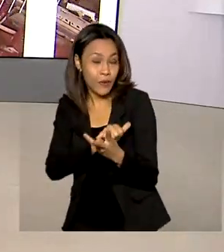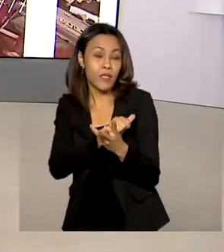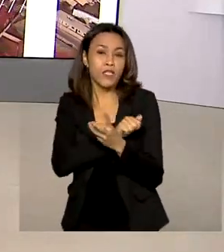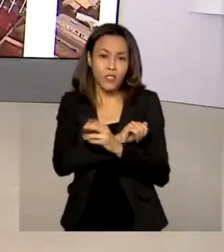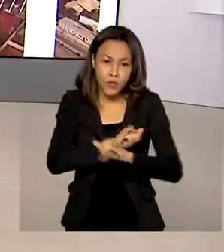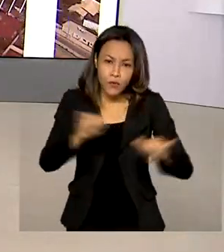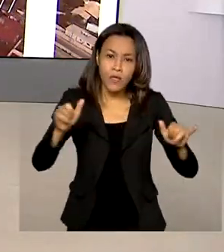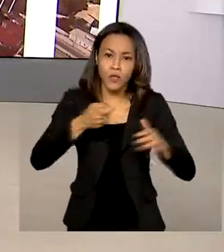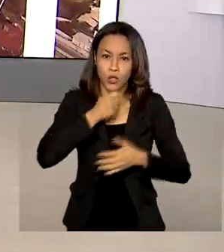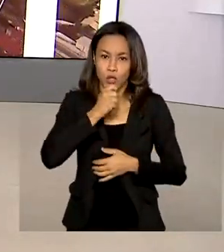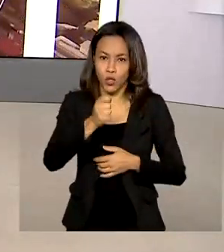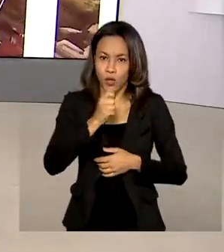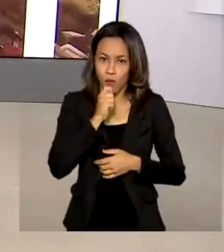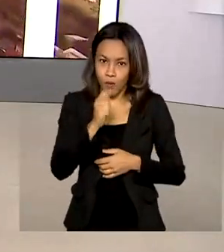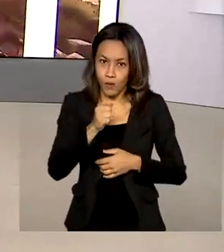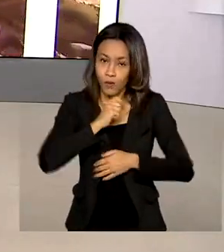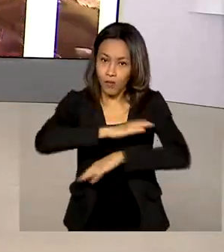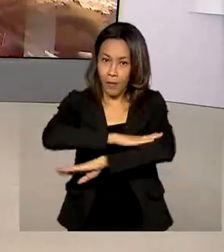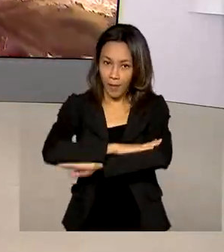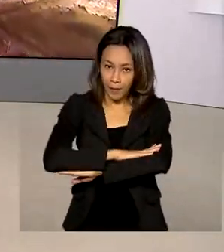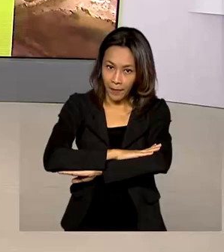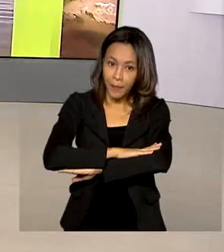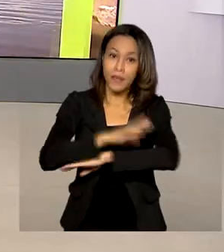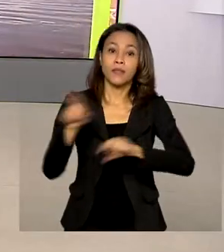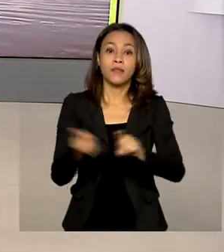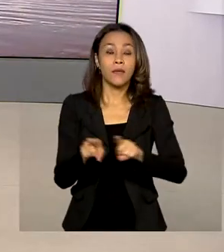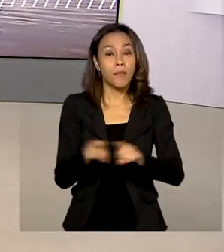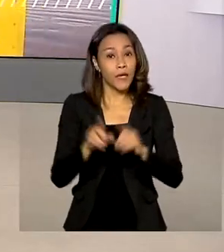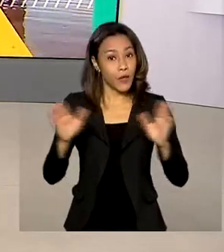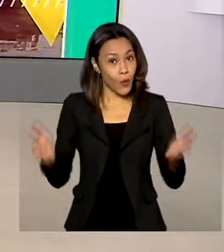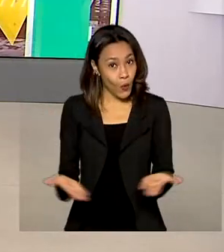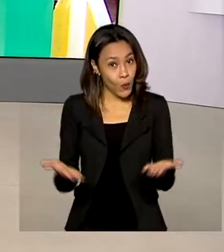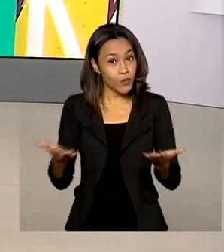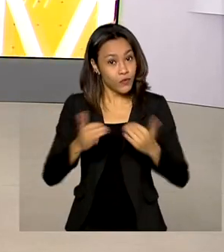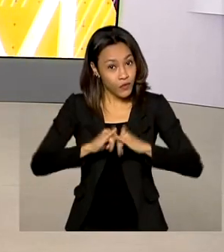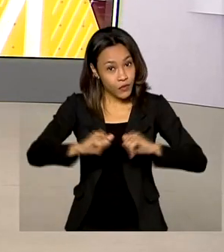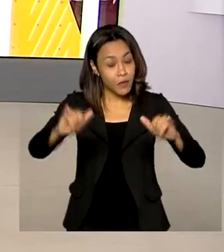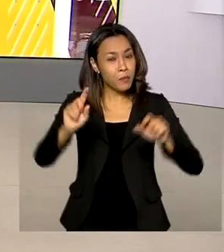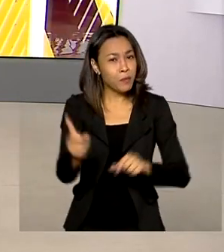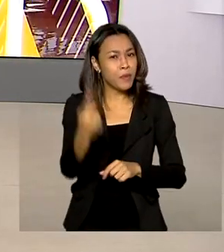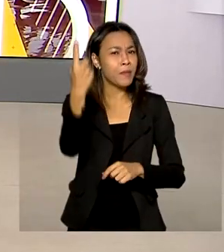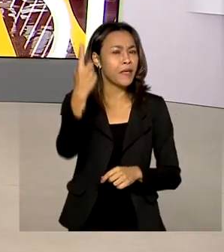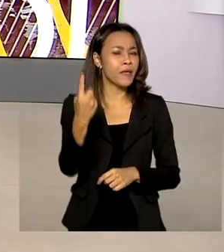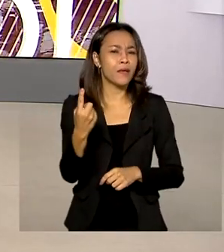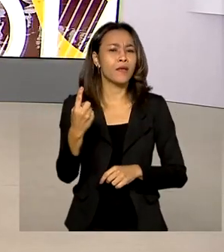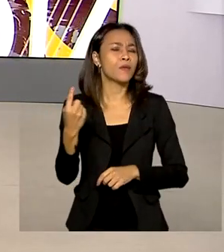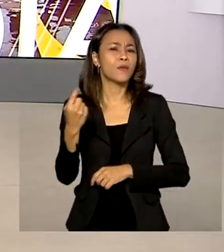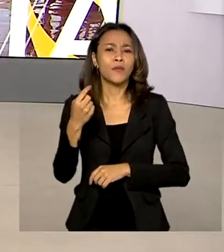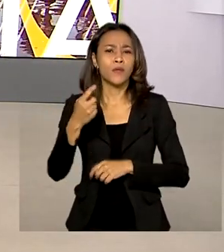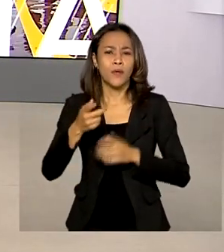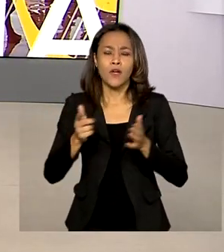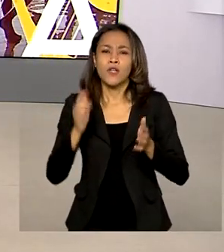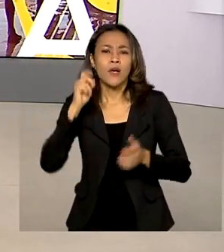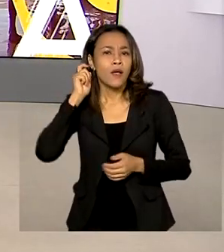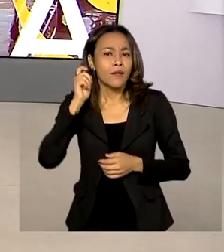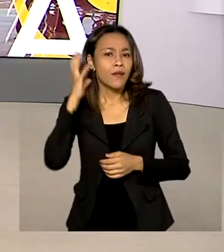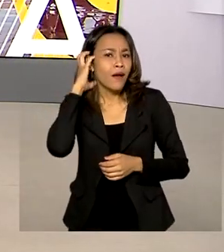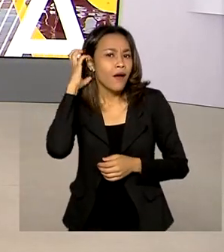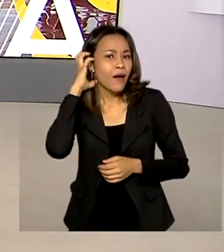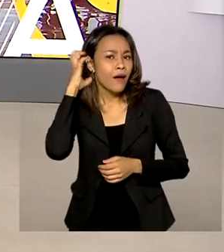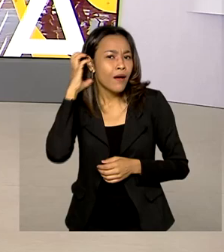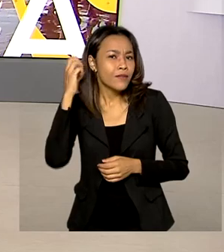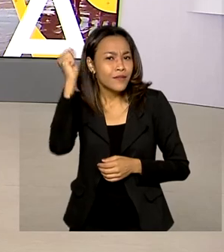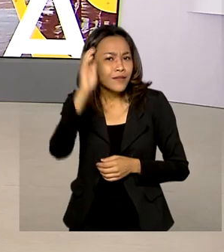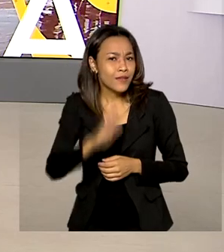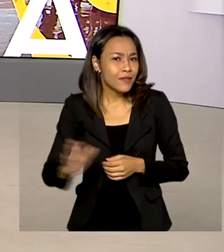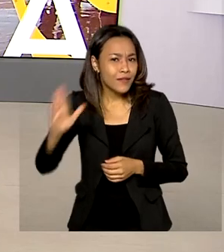telejornais locais. Foi ao ar hoje também o repórter nacional, o primeiro jornal da rádio nacional transmitido pela TV, que foi às